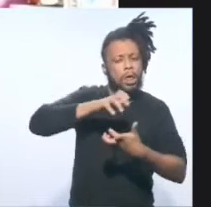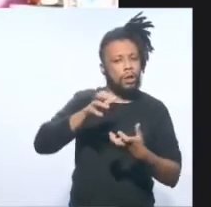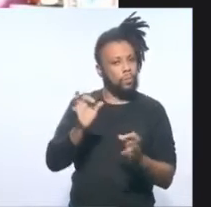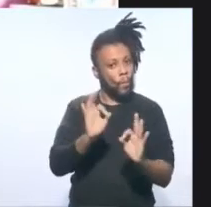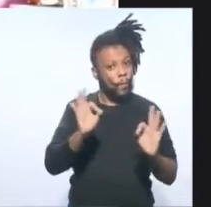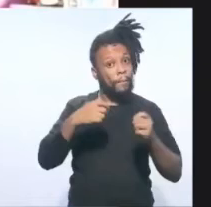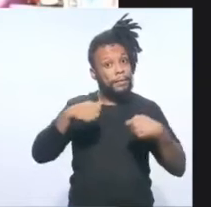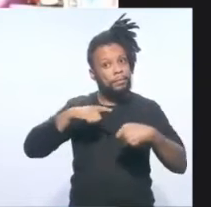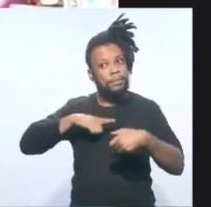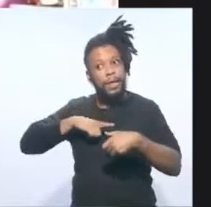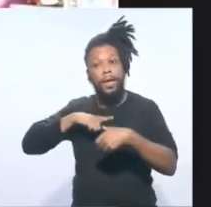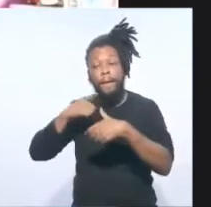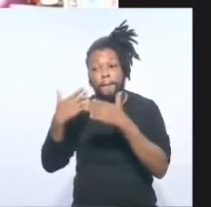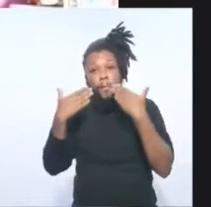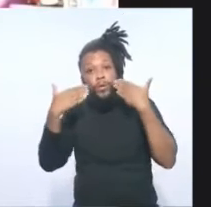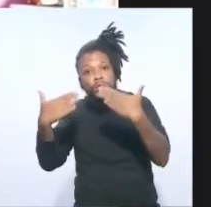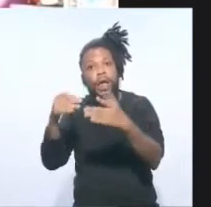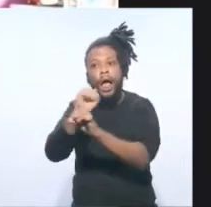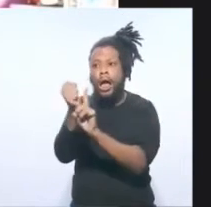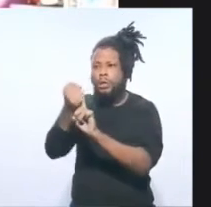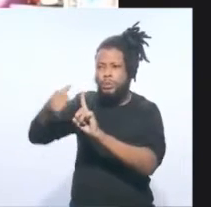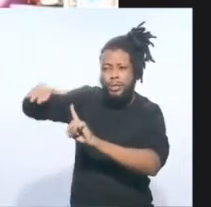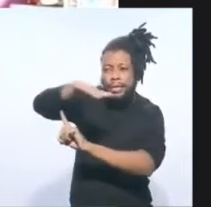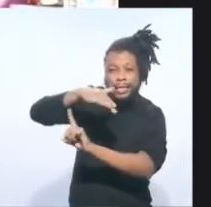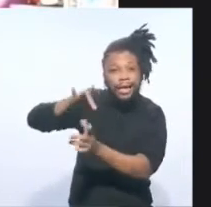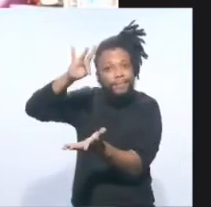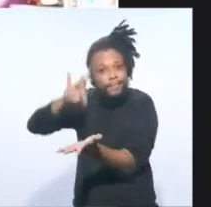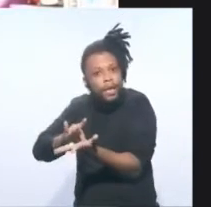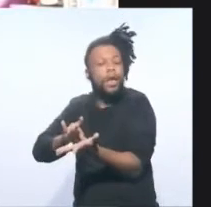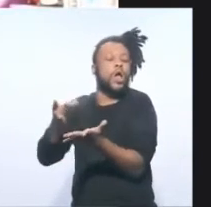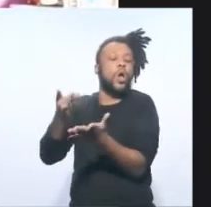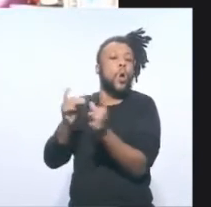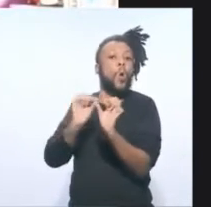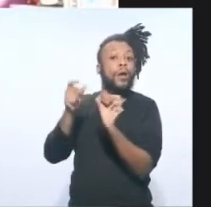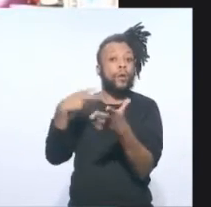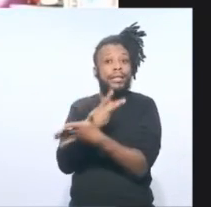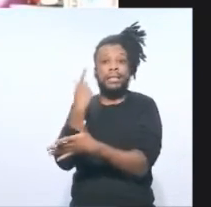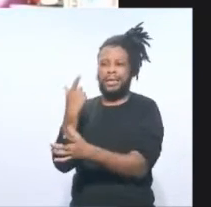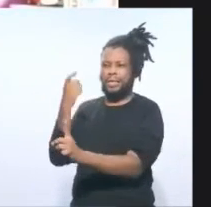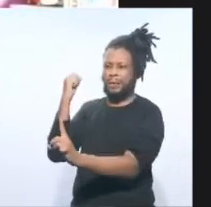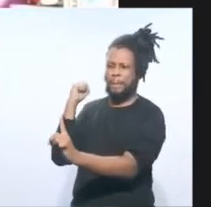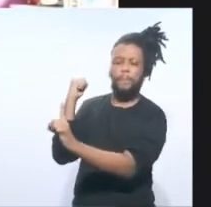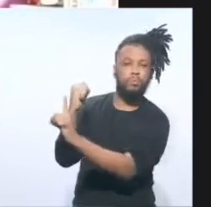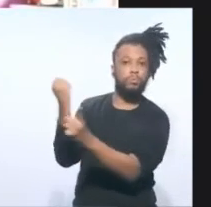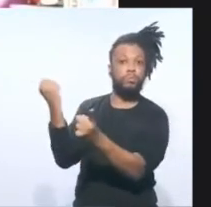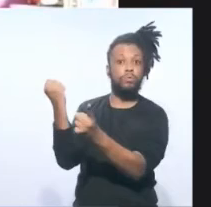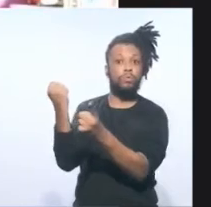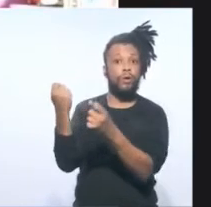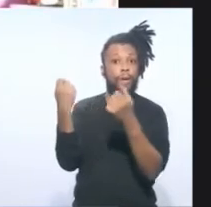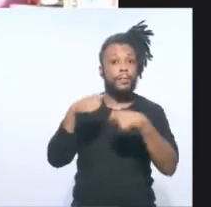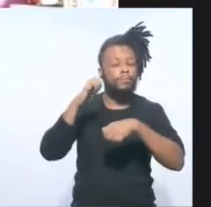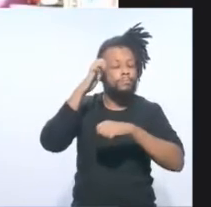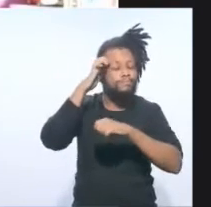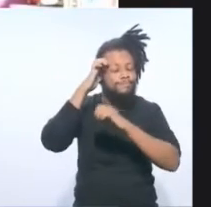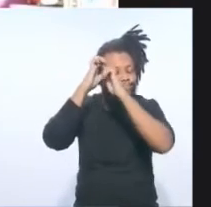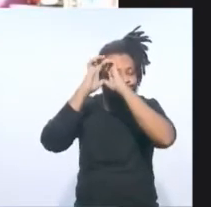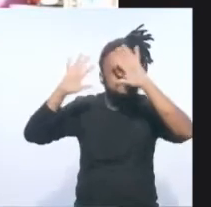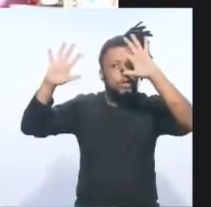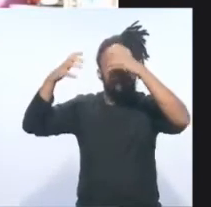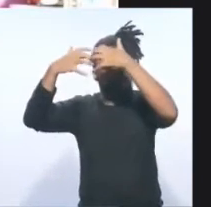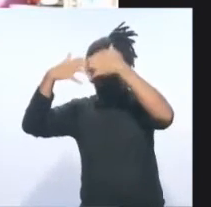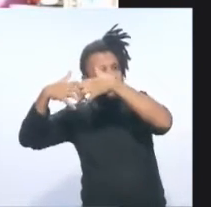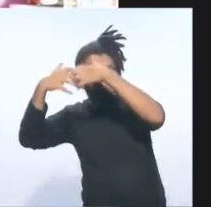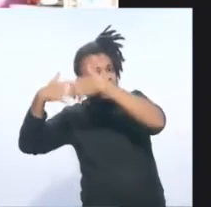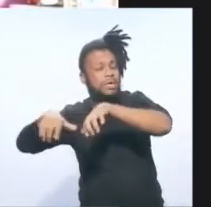real o desdobramento desse assassinato. Temos que refletir sobre o racismo que está no